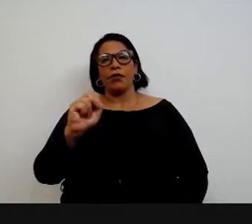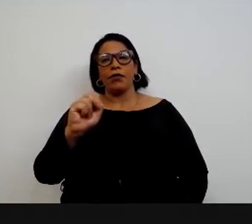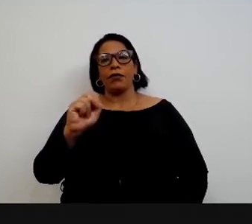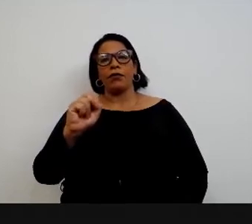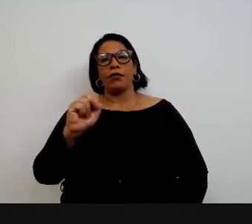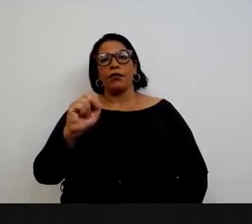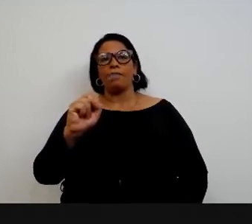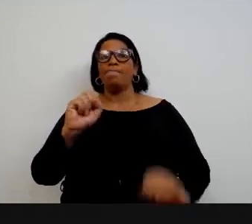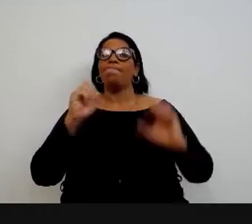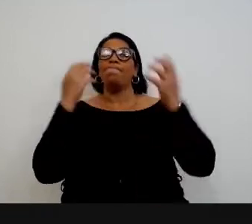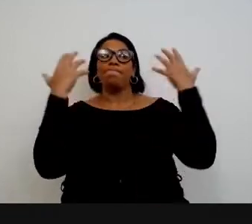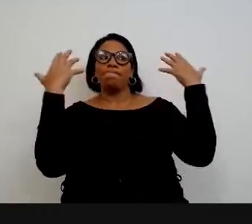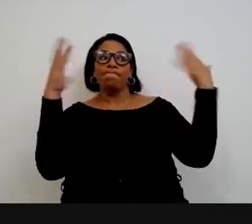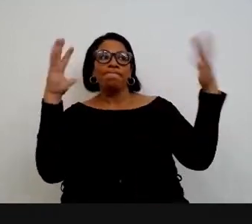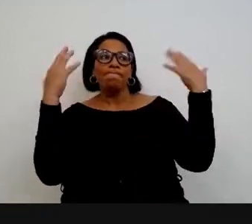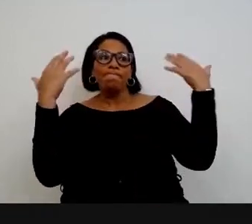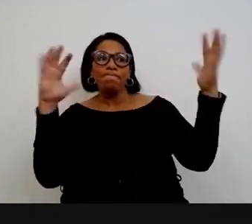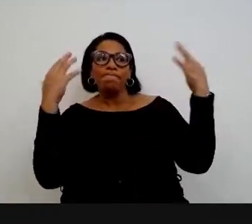quadrinho avaliativo.